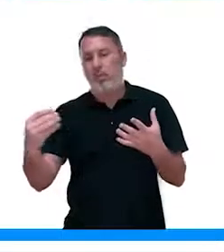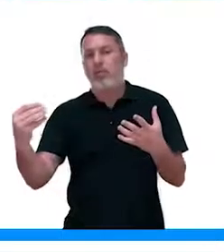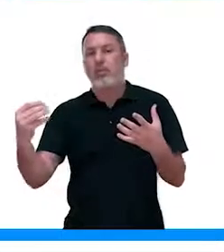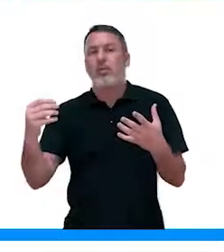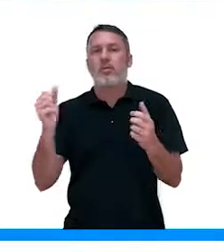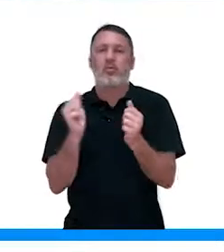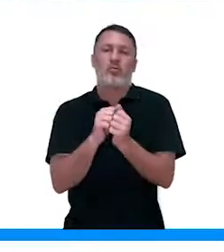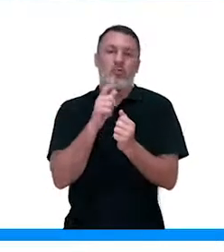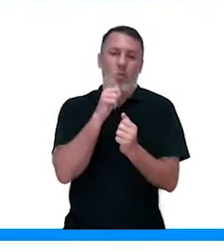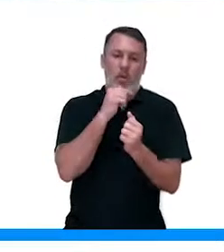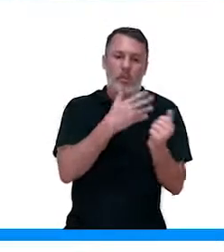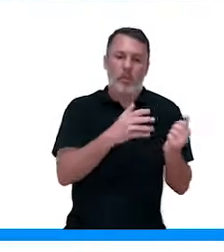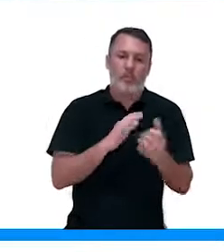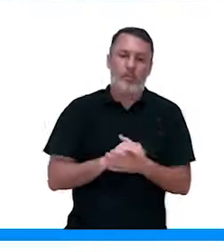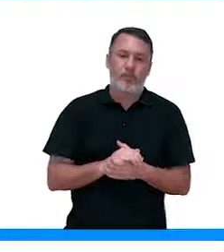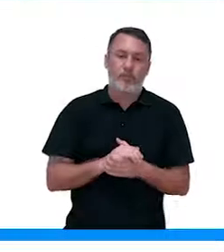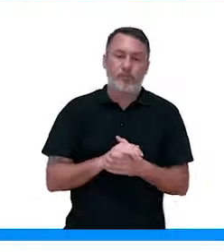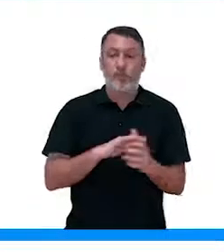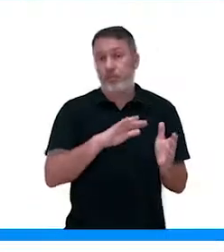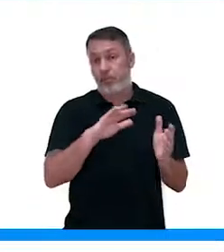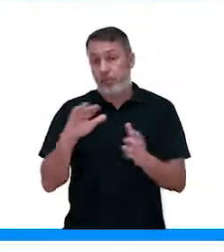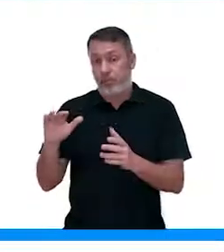elas junto com a água.